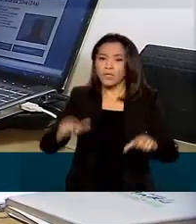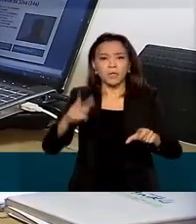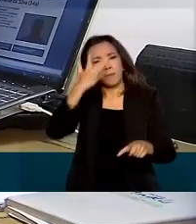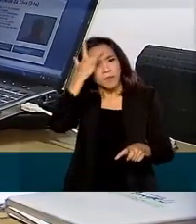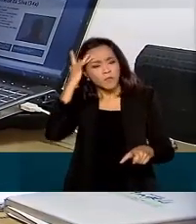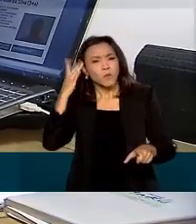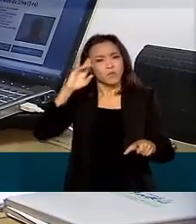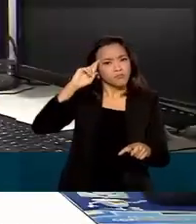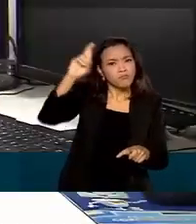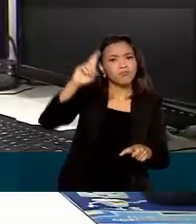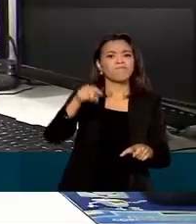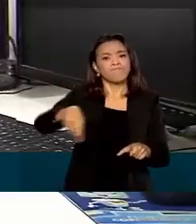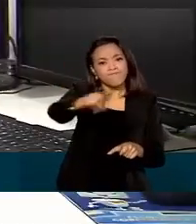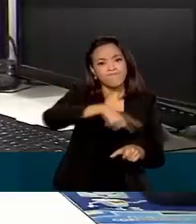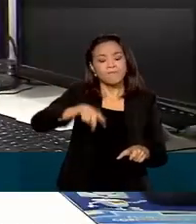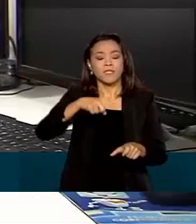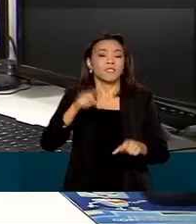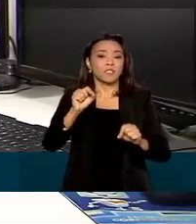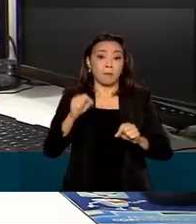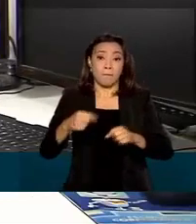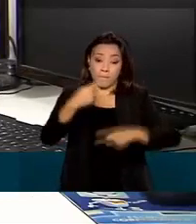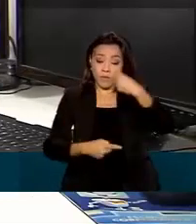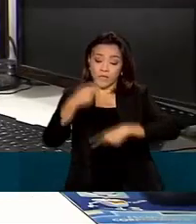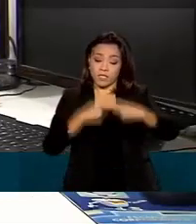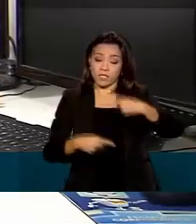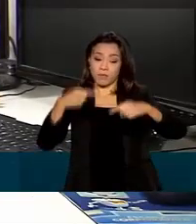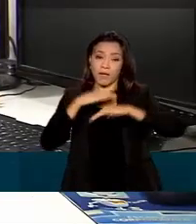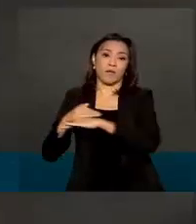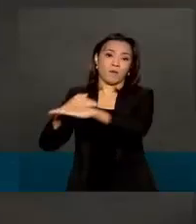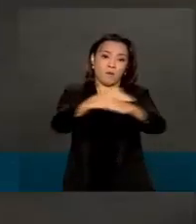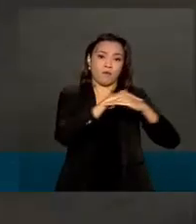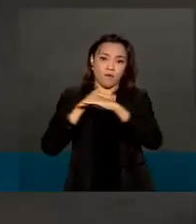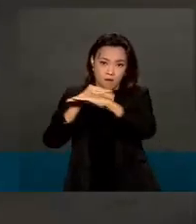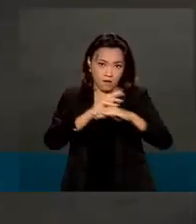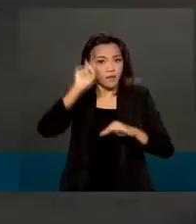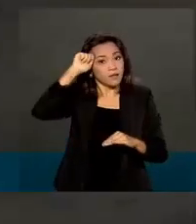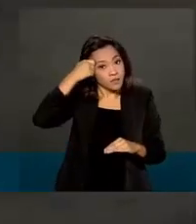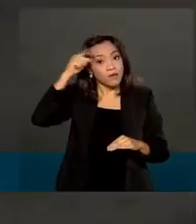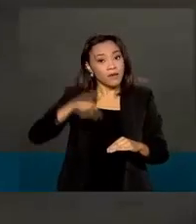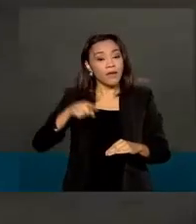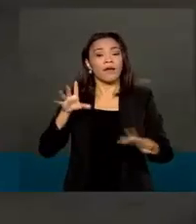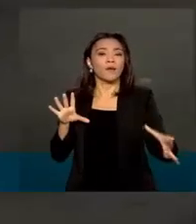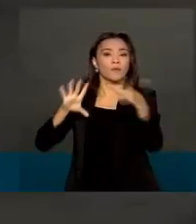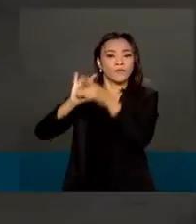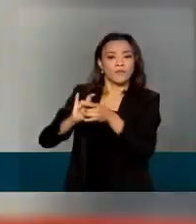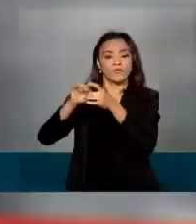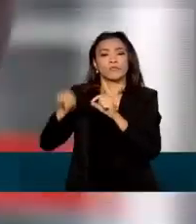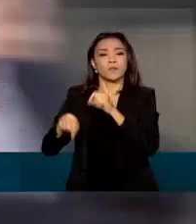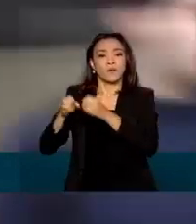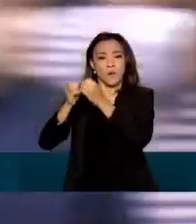políticas de promoção da igualdade racial executada pelo Programa das Nações Unidas para o